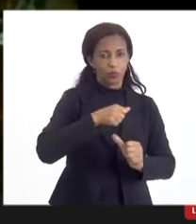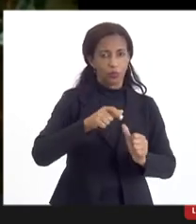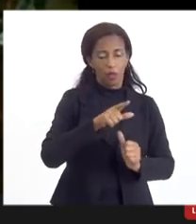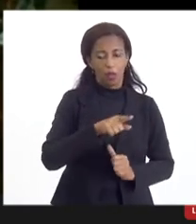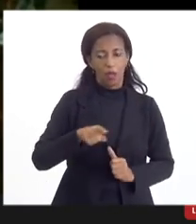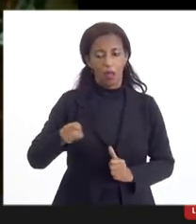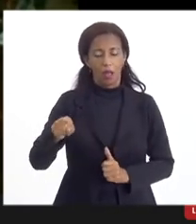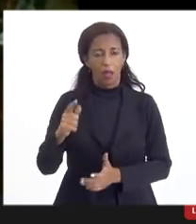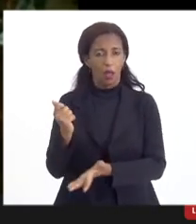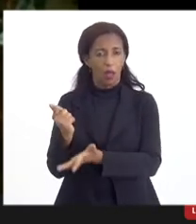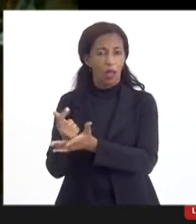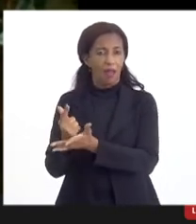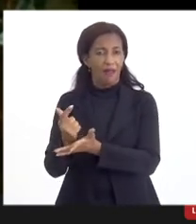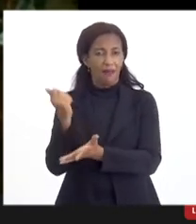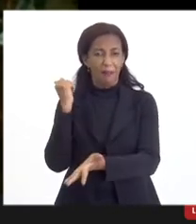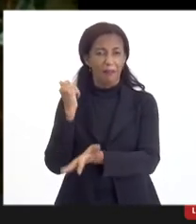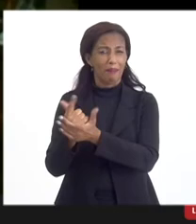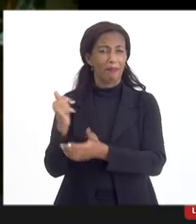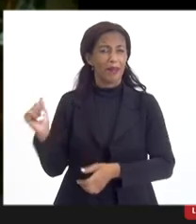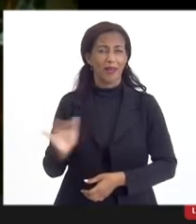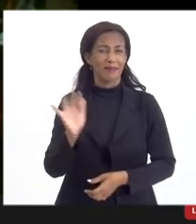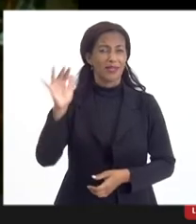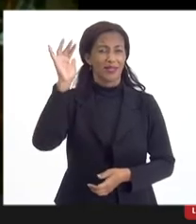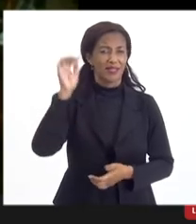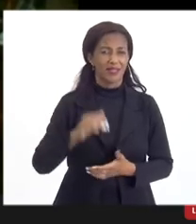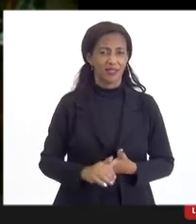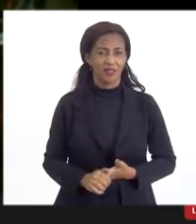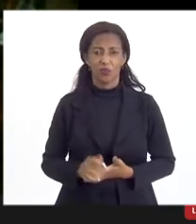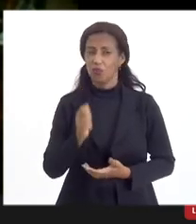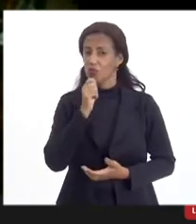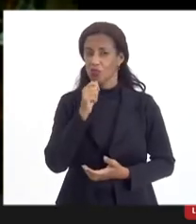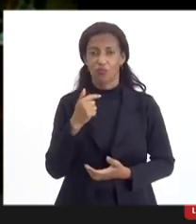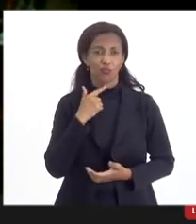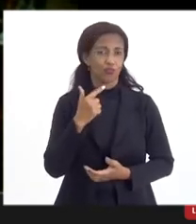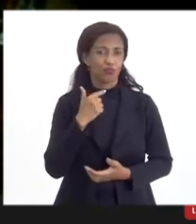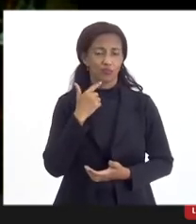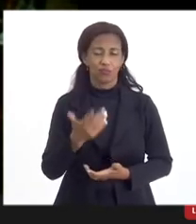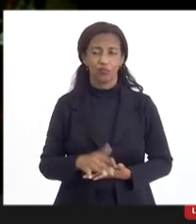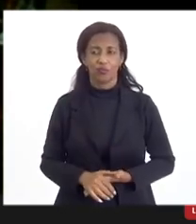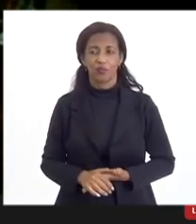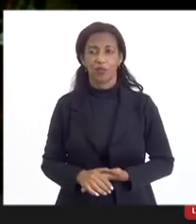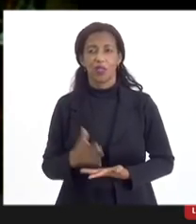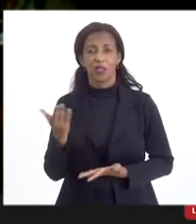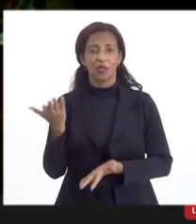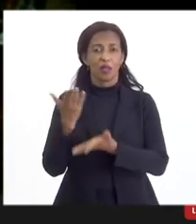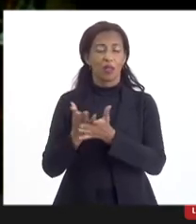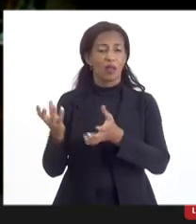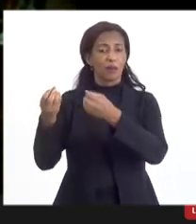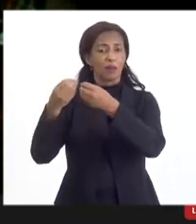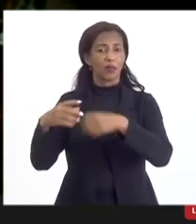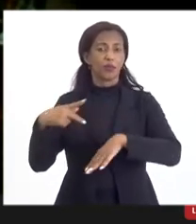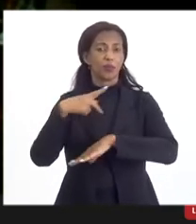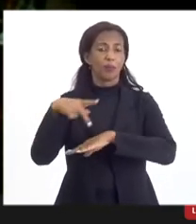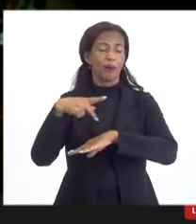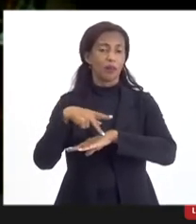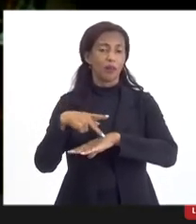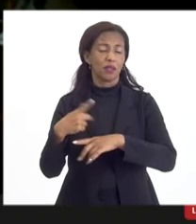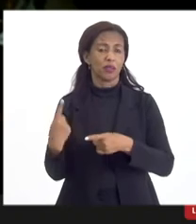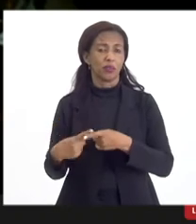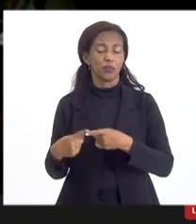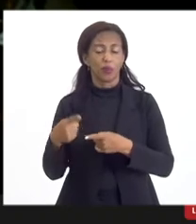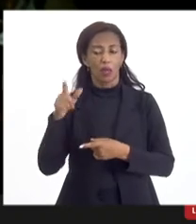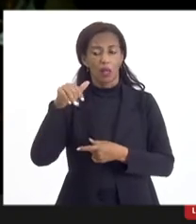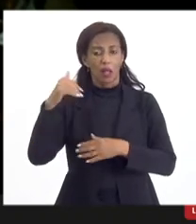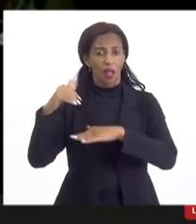essa capacidade, ela vai pagar mais caro pelo item, não tem dúvida, e isso acaba prejudicando o país, porque aí o